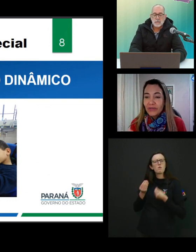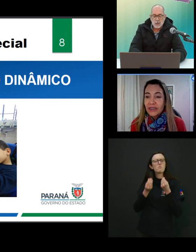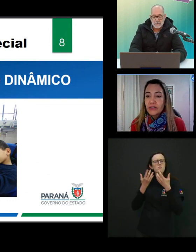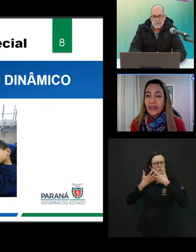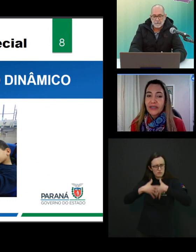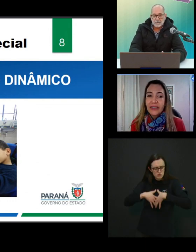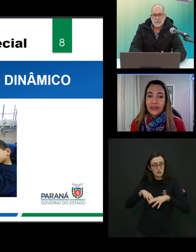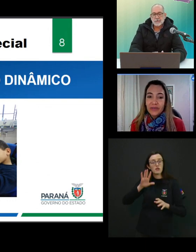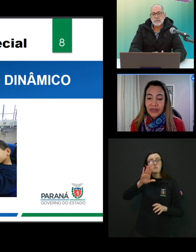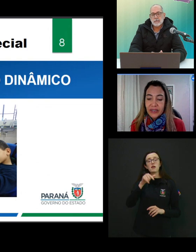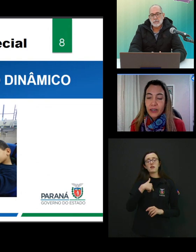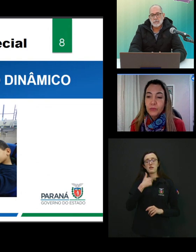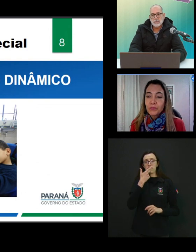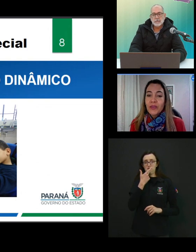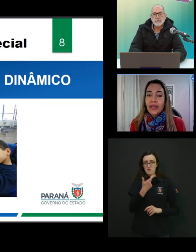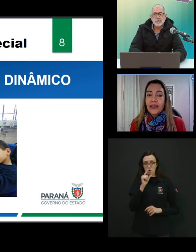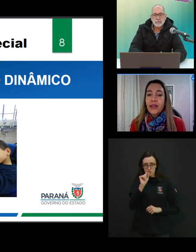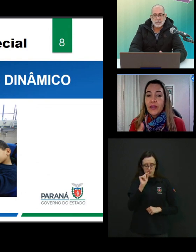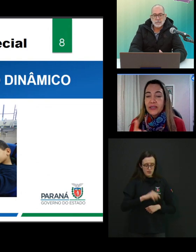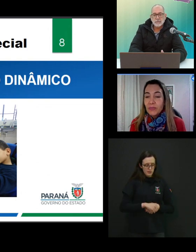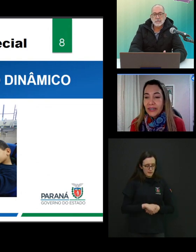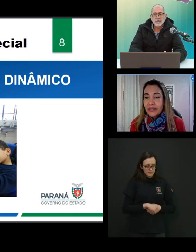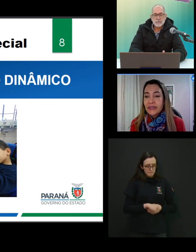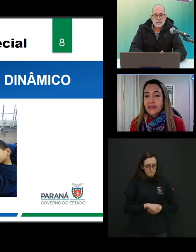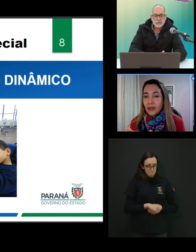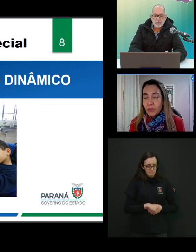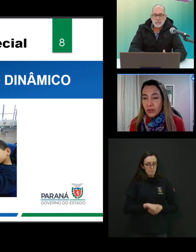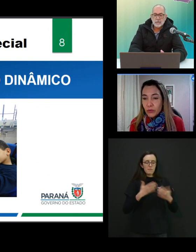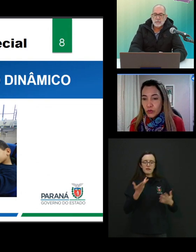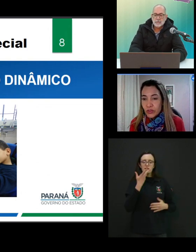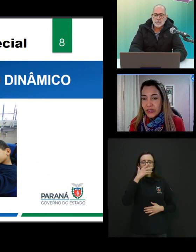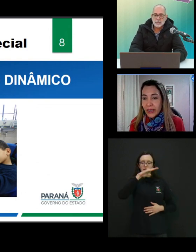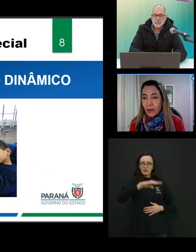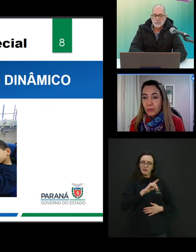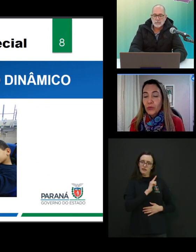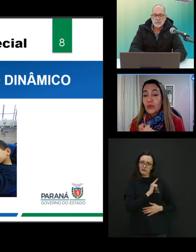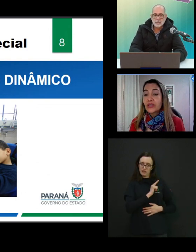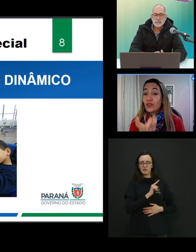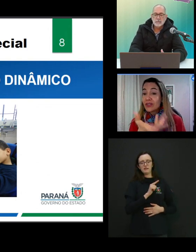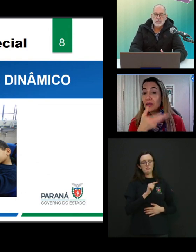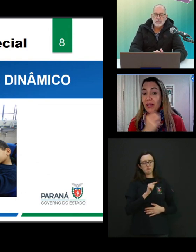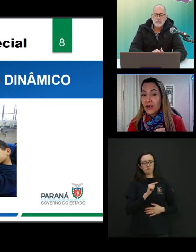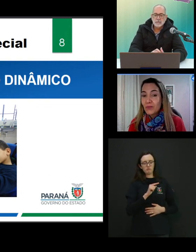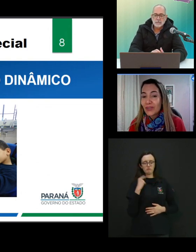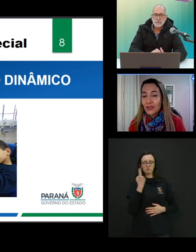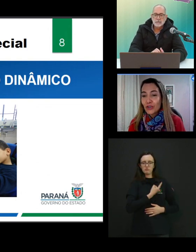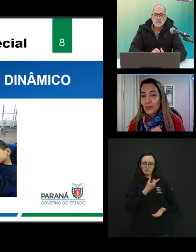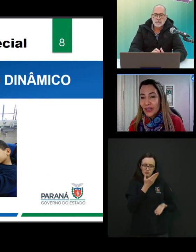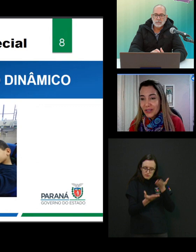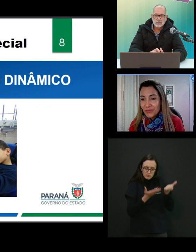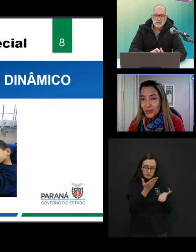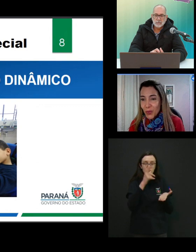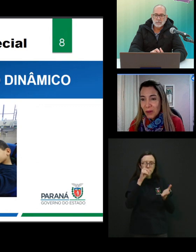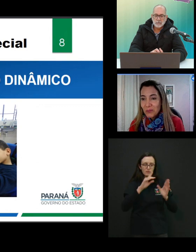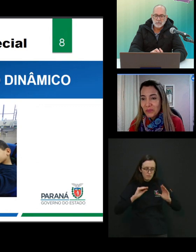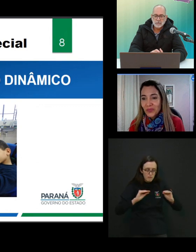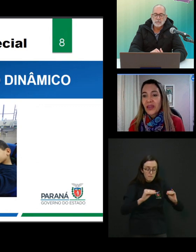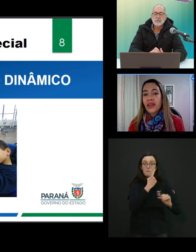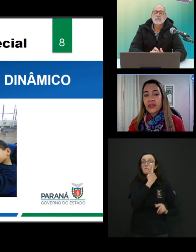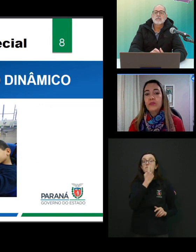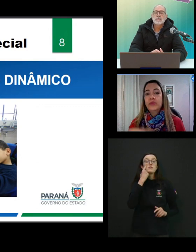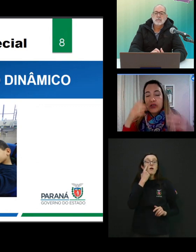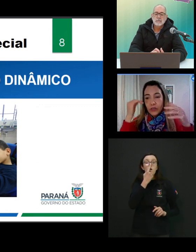como a gente está falando dessa intervenção, então essa é uma criança também com surdo cegueira plus e nós trabalhamos a estimulação visual.